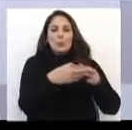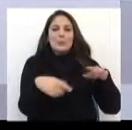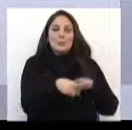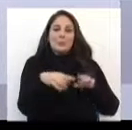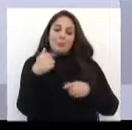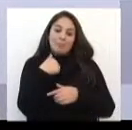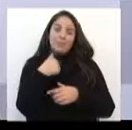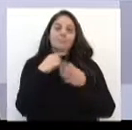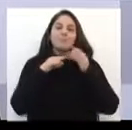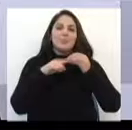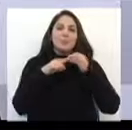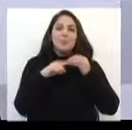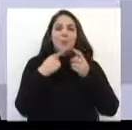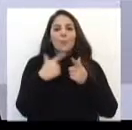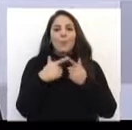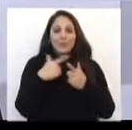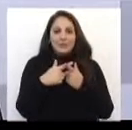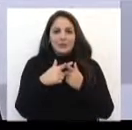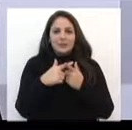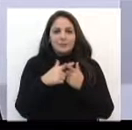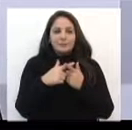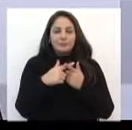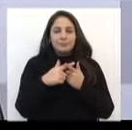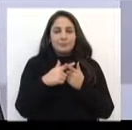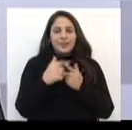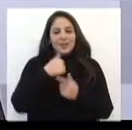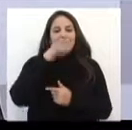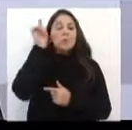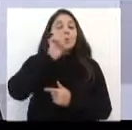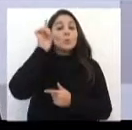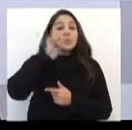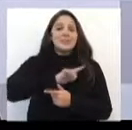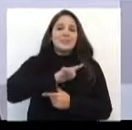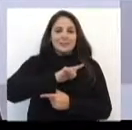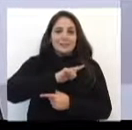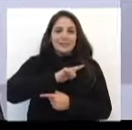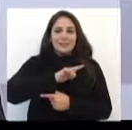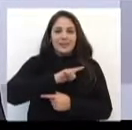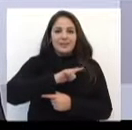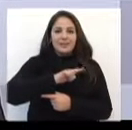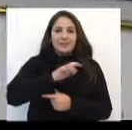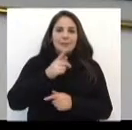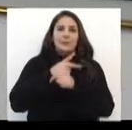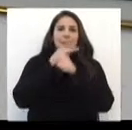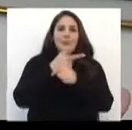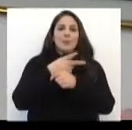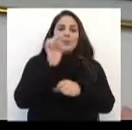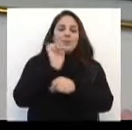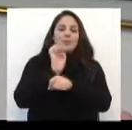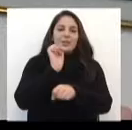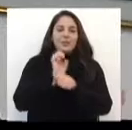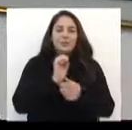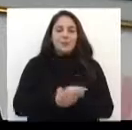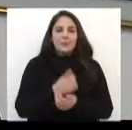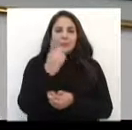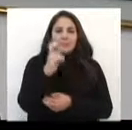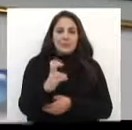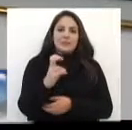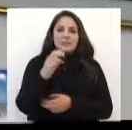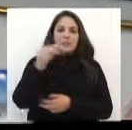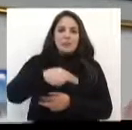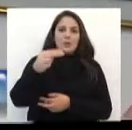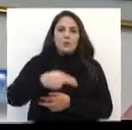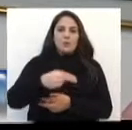principalmente, por conseguir essa conquista de campeão estadual. O clube 15 de novembro é campeão